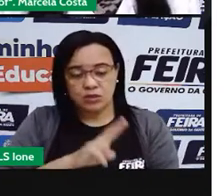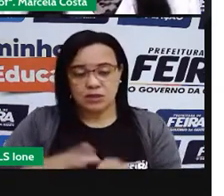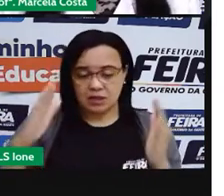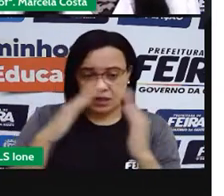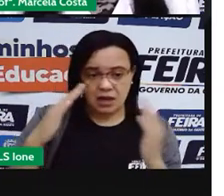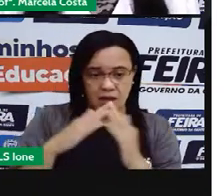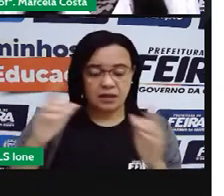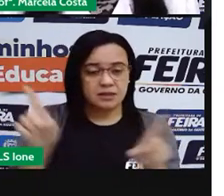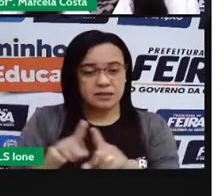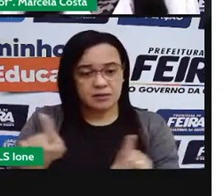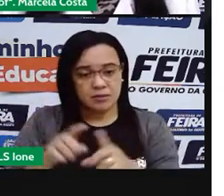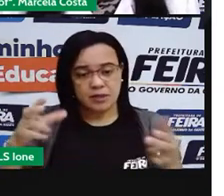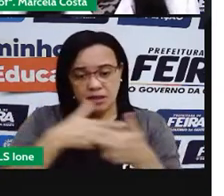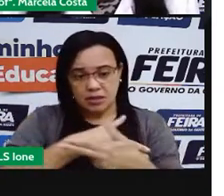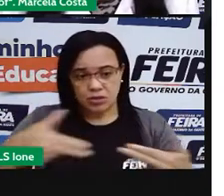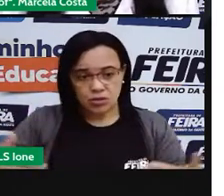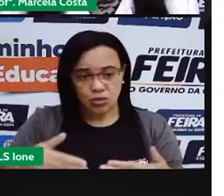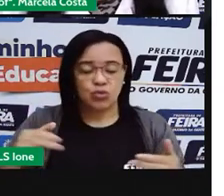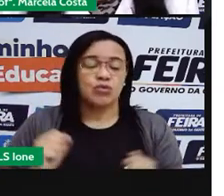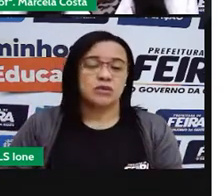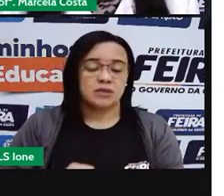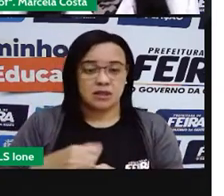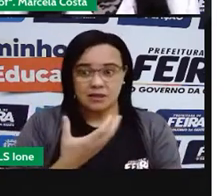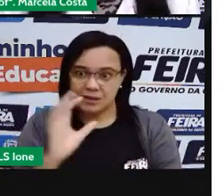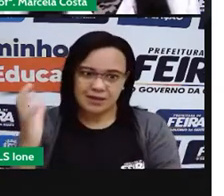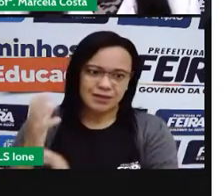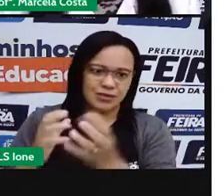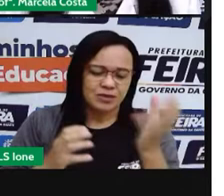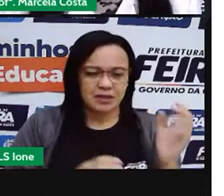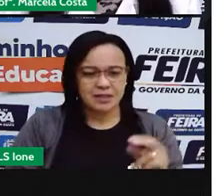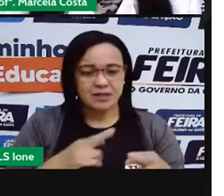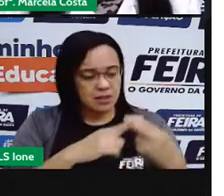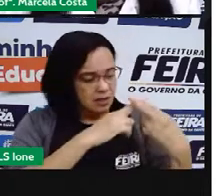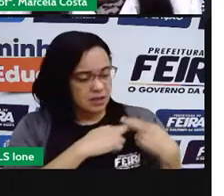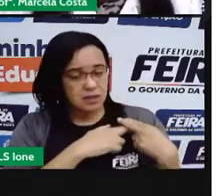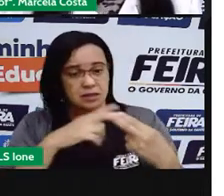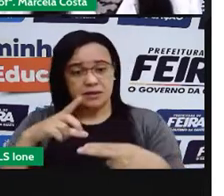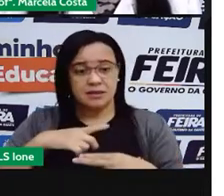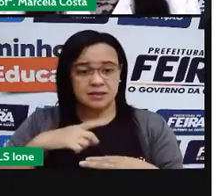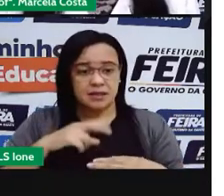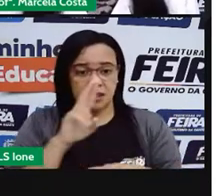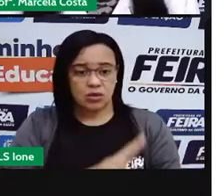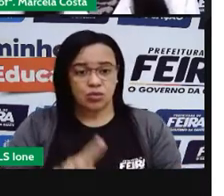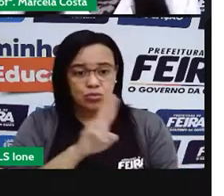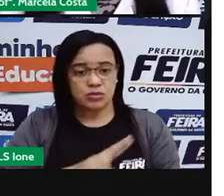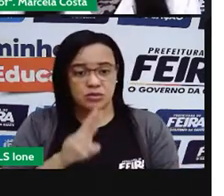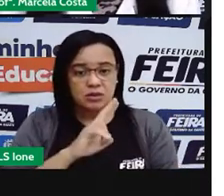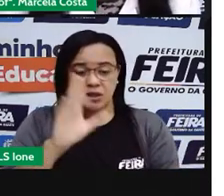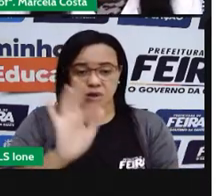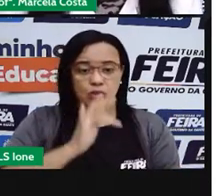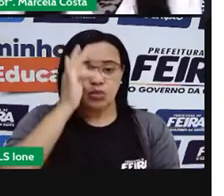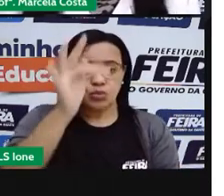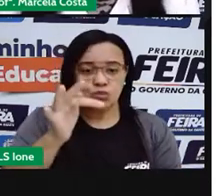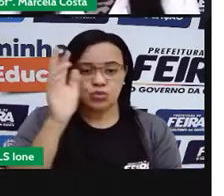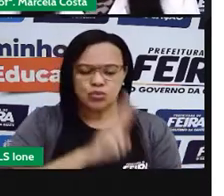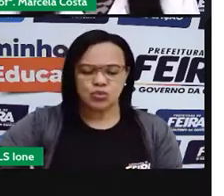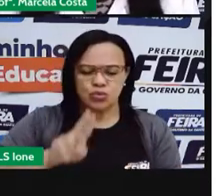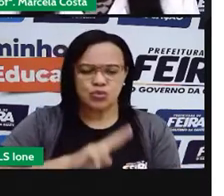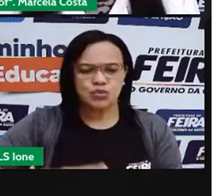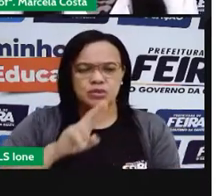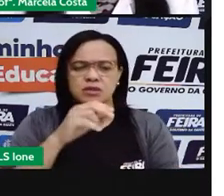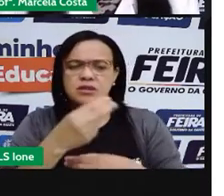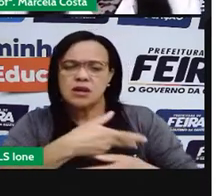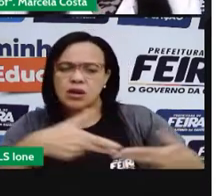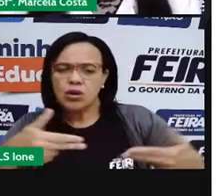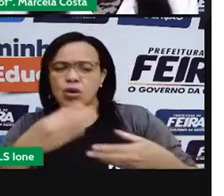natureza, de uma maneira responsável, pensando no mundo dele a longo prazo, agora e no futuro,